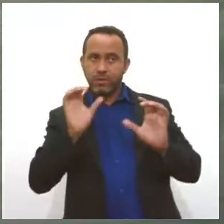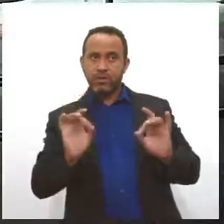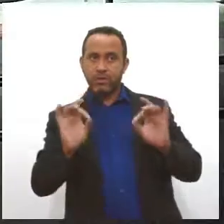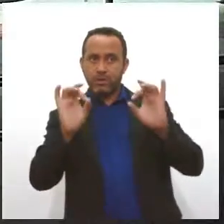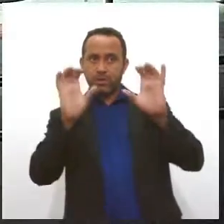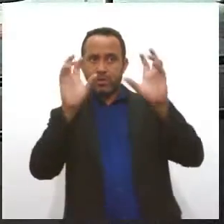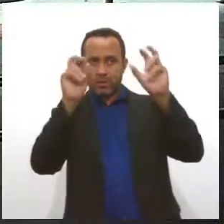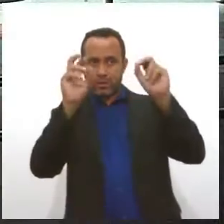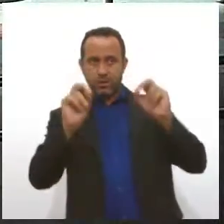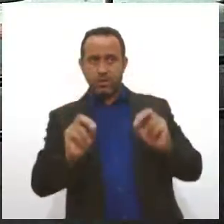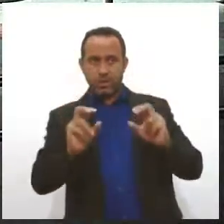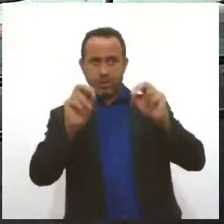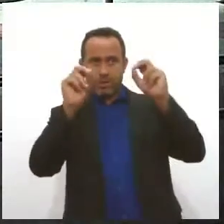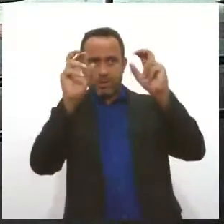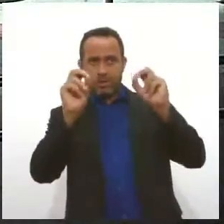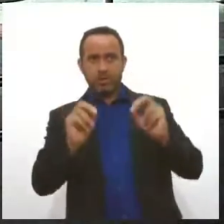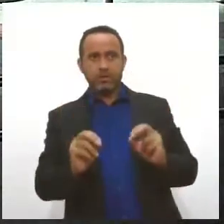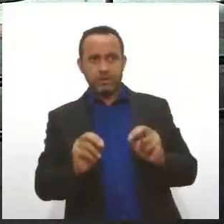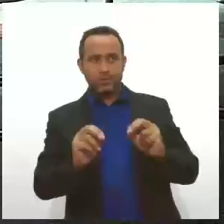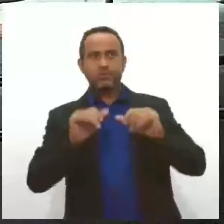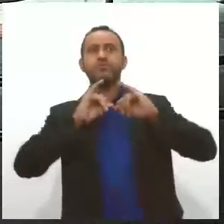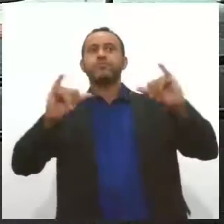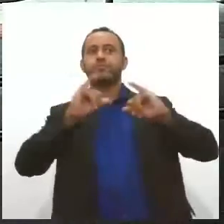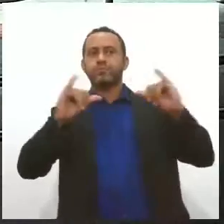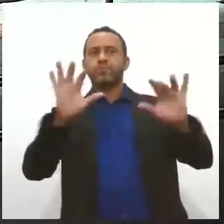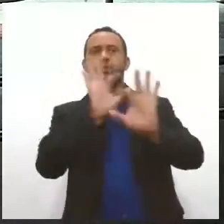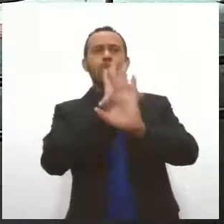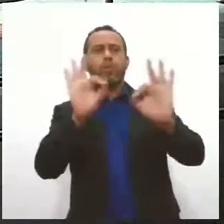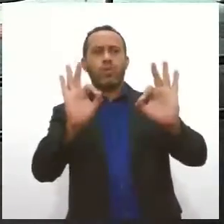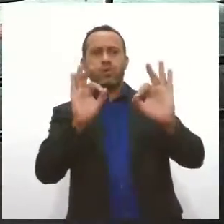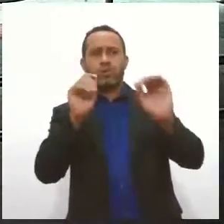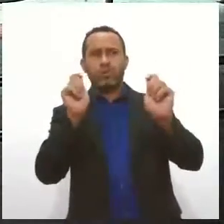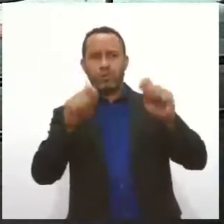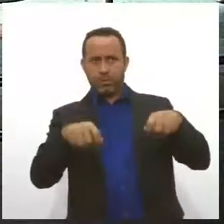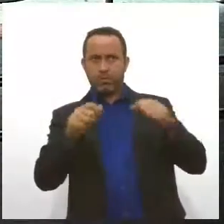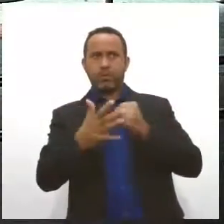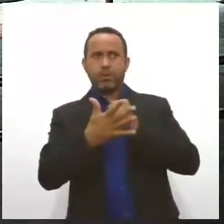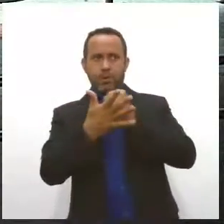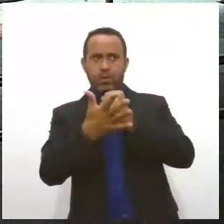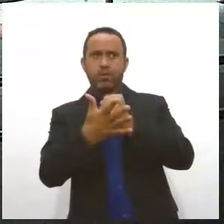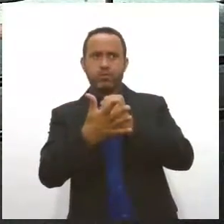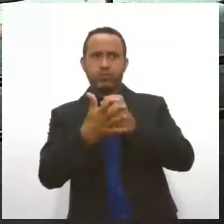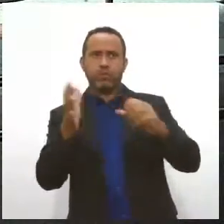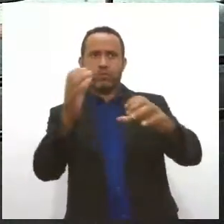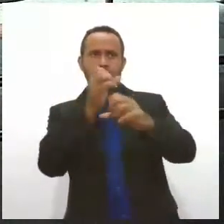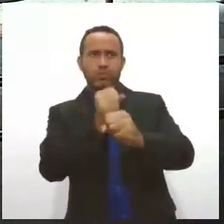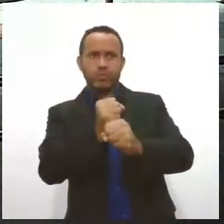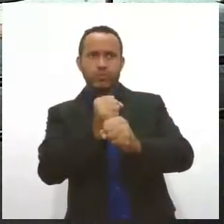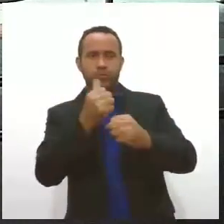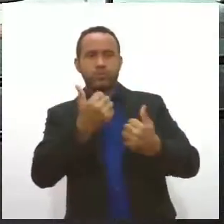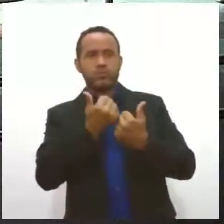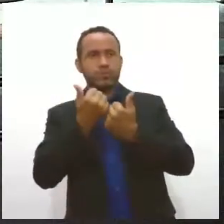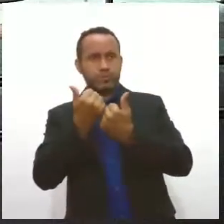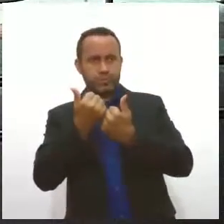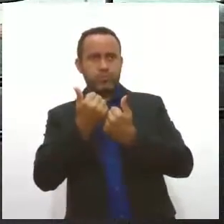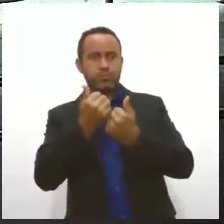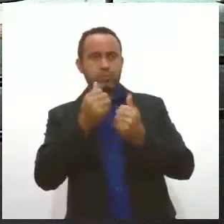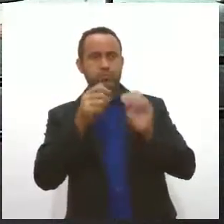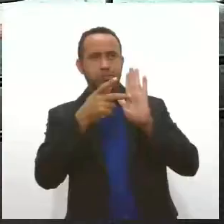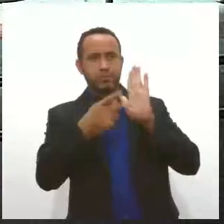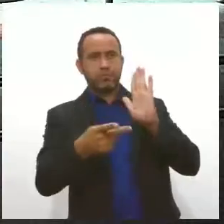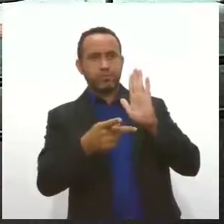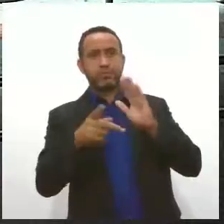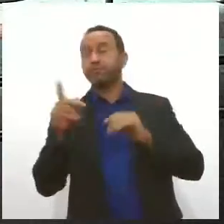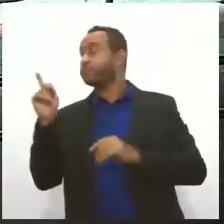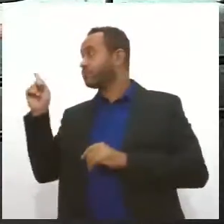Uma ótima campanha, né? Vale muito a pena aí, quem puder ajudar, né, para se somar aí nesse projeto. A Stephanie agora tem,